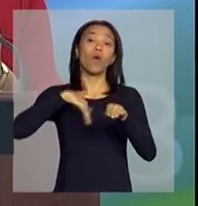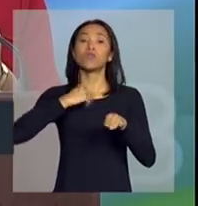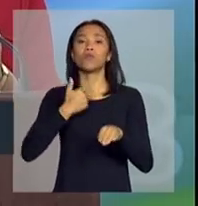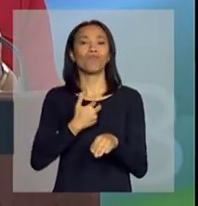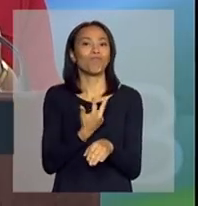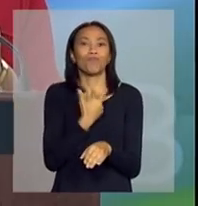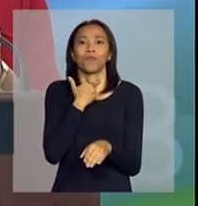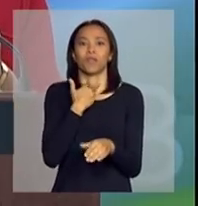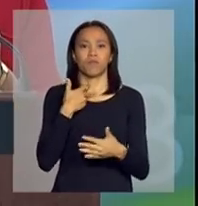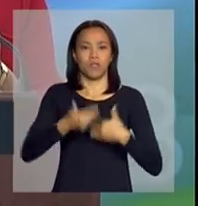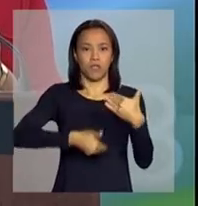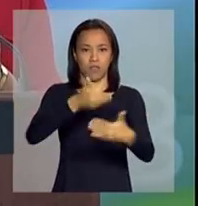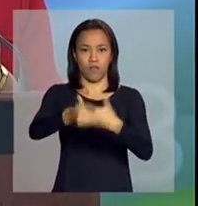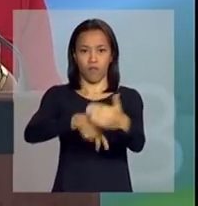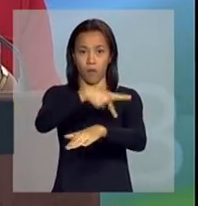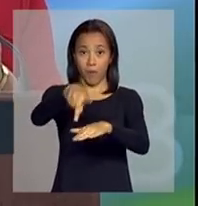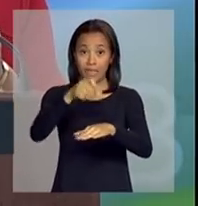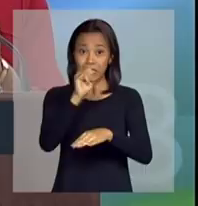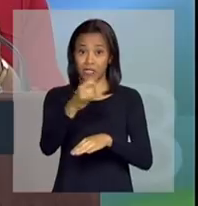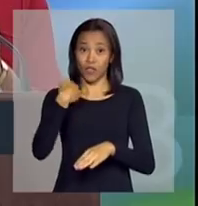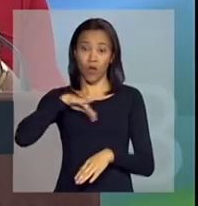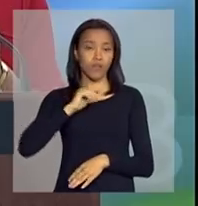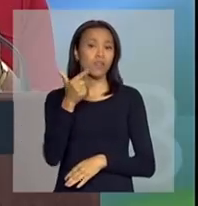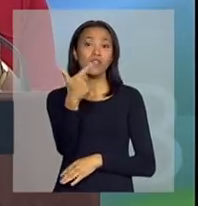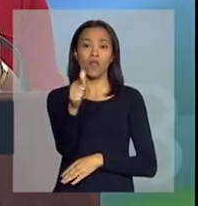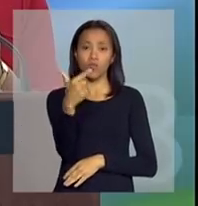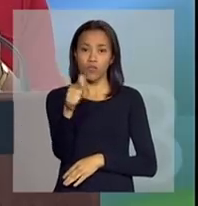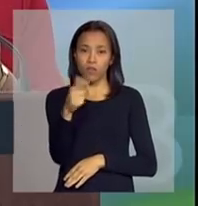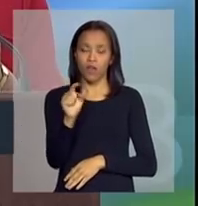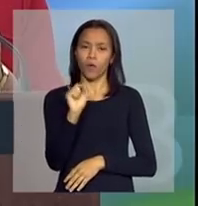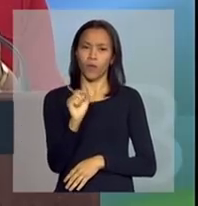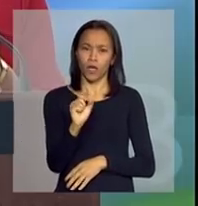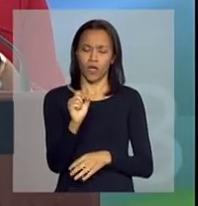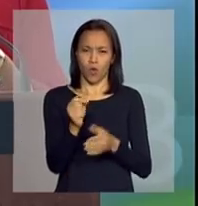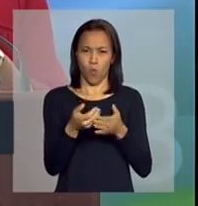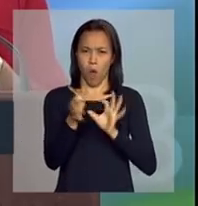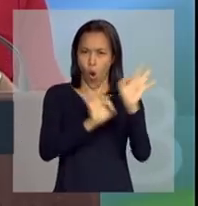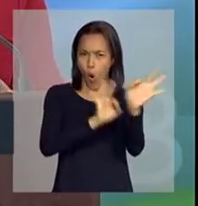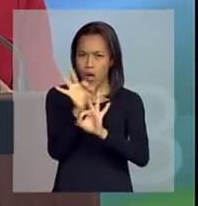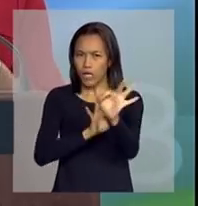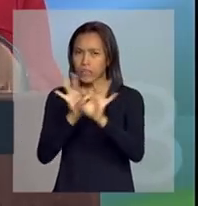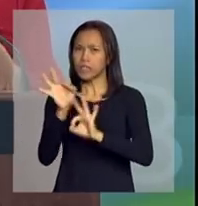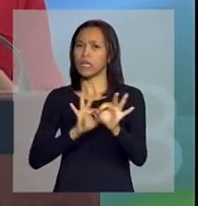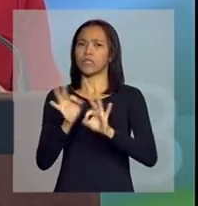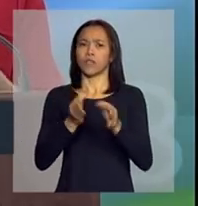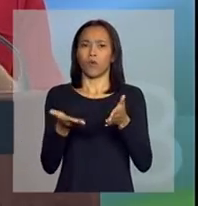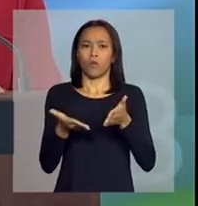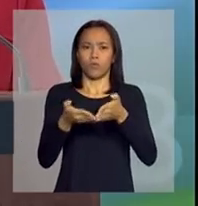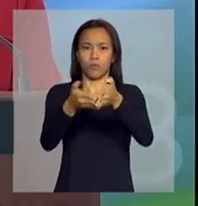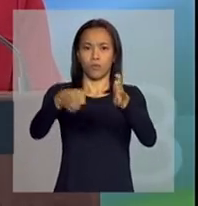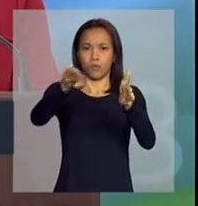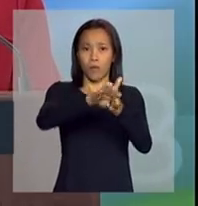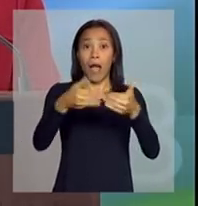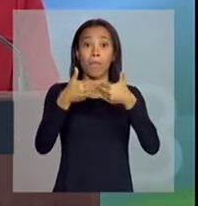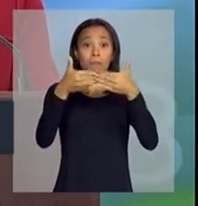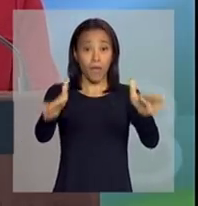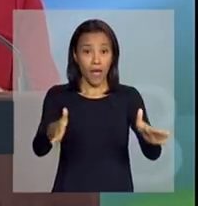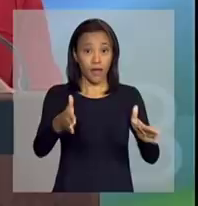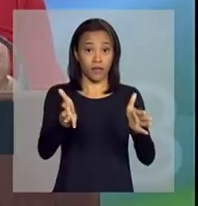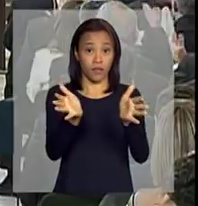país se não tivermos uma estrutura dos portos aberta ao setor privado.